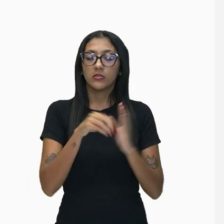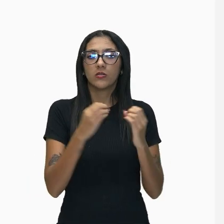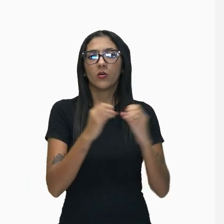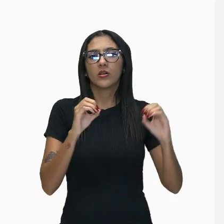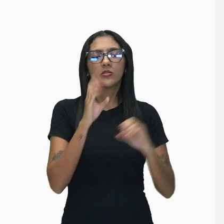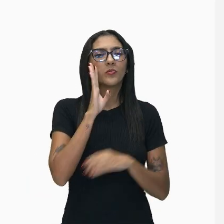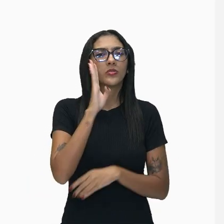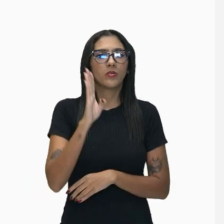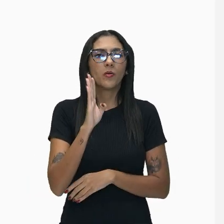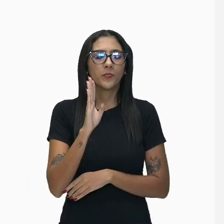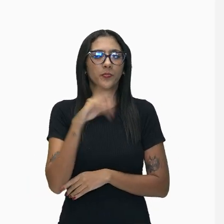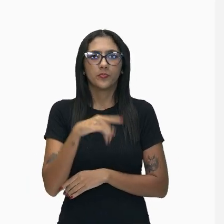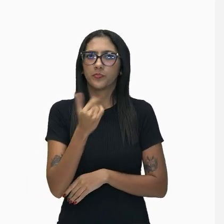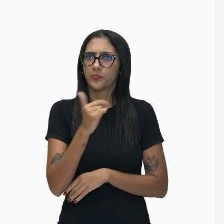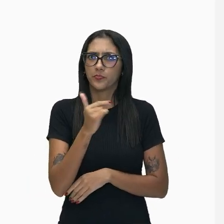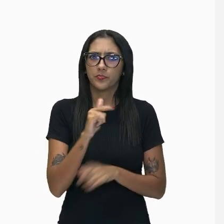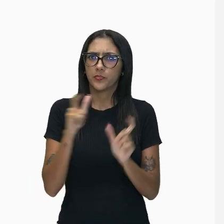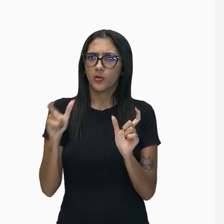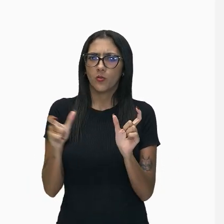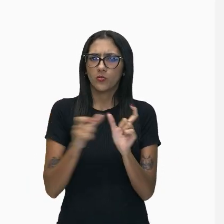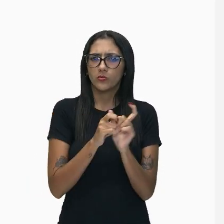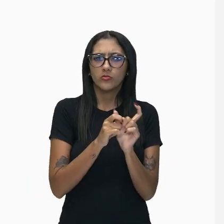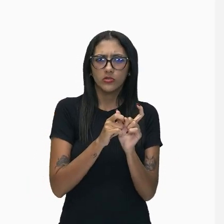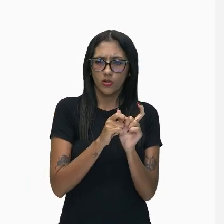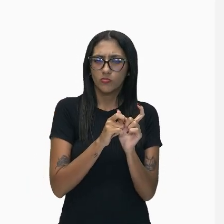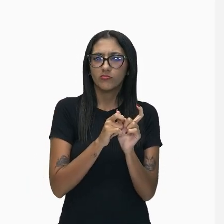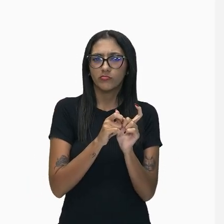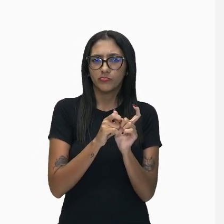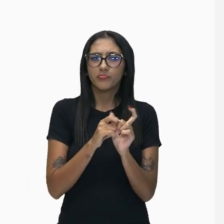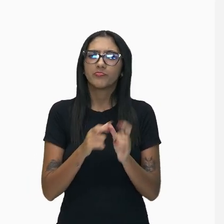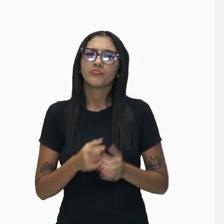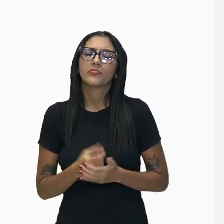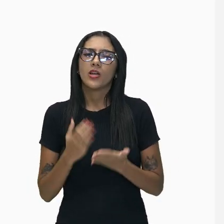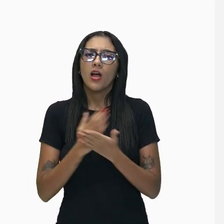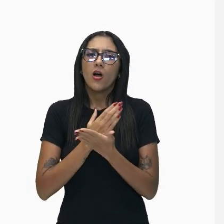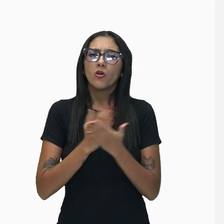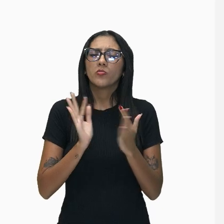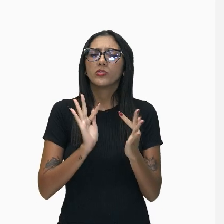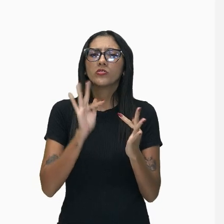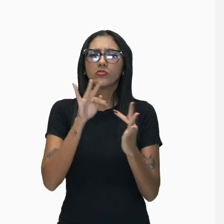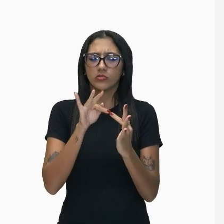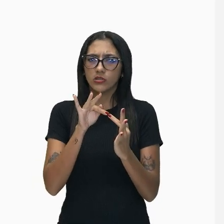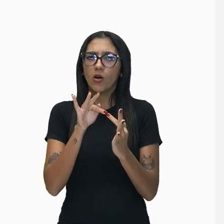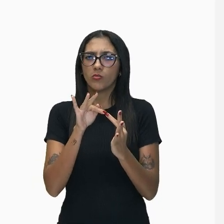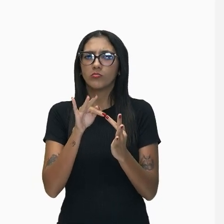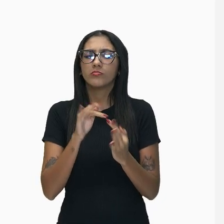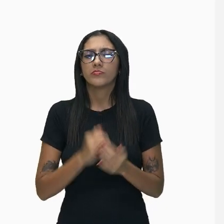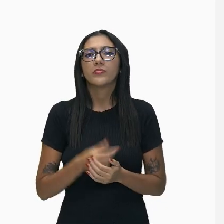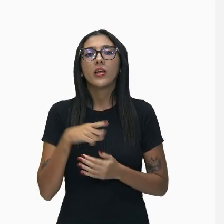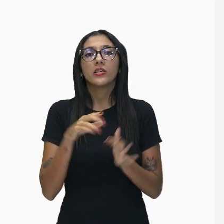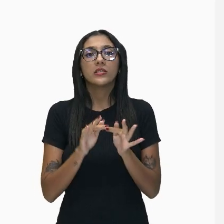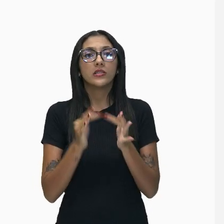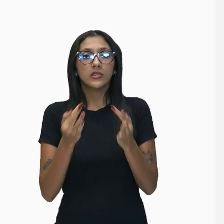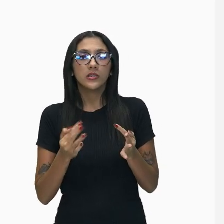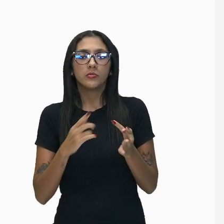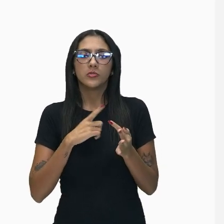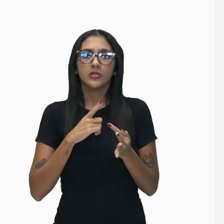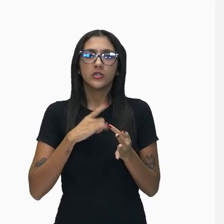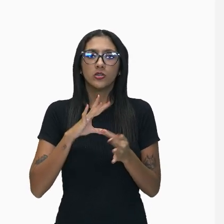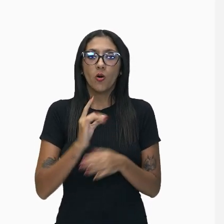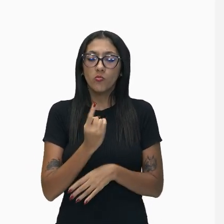aquela que não terá conjunção integrante, tá, gente? Funções sintáticas que, no período simples, costumam ter um